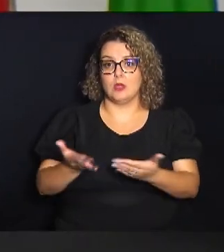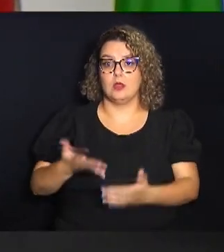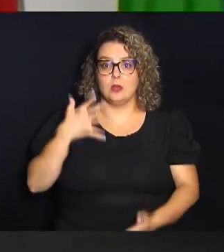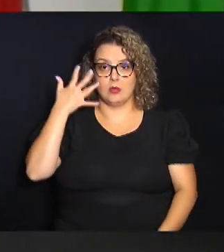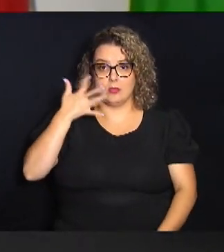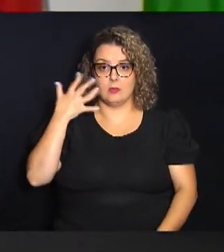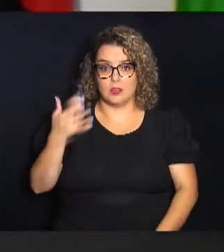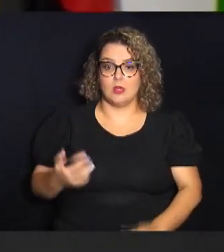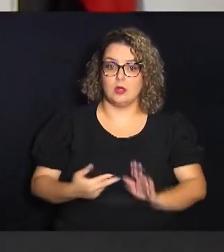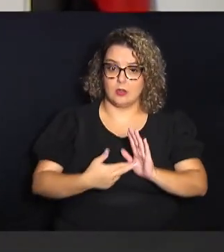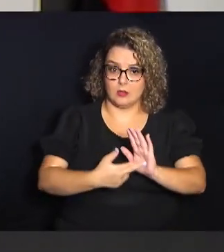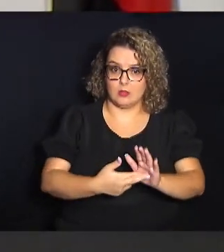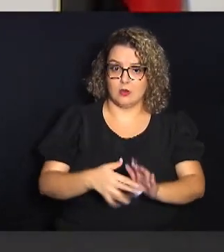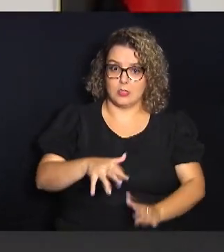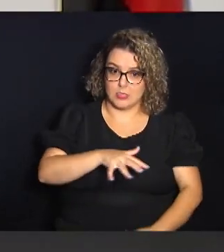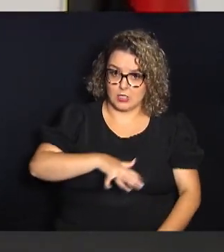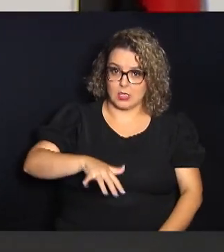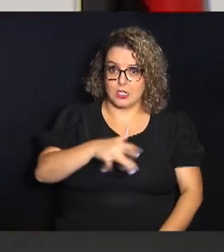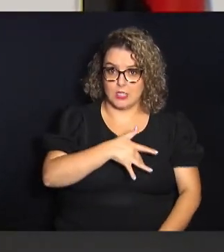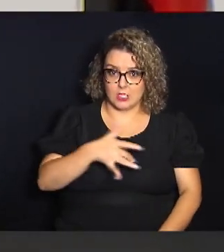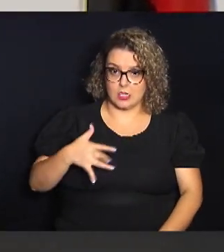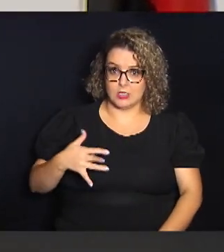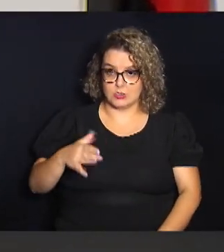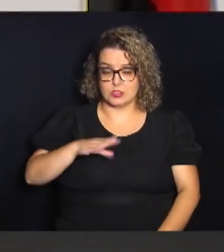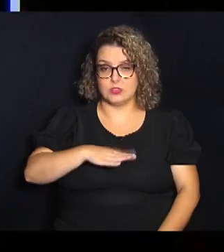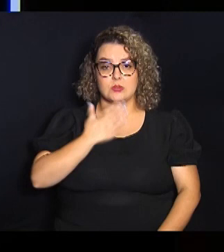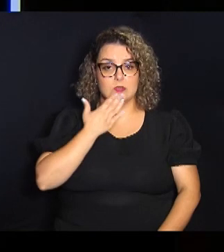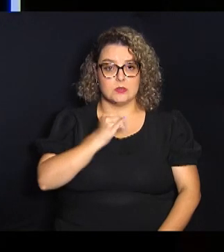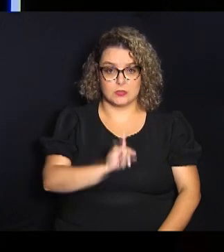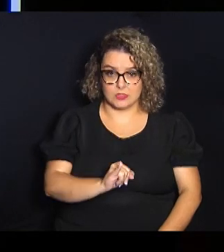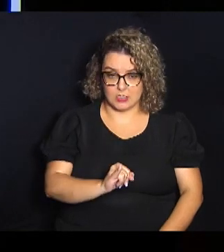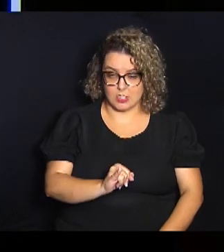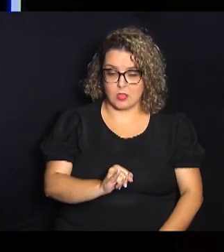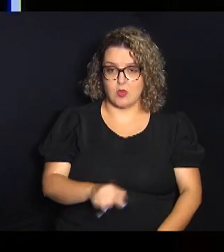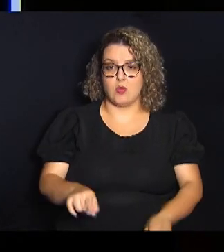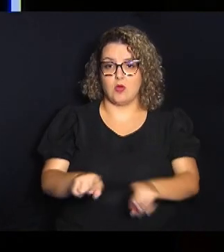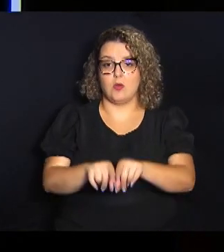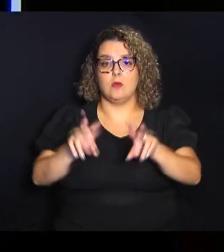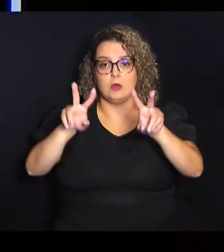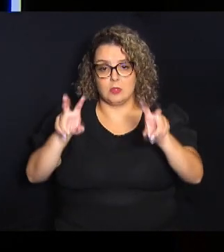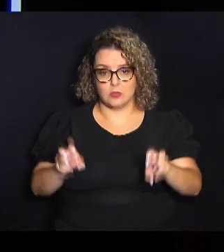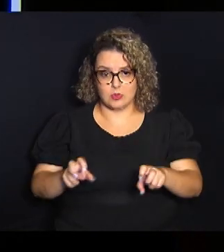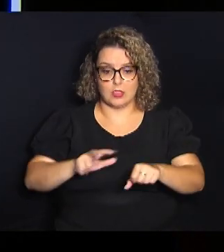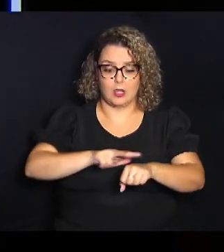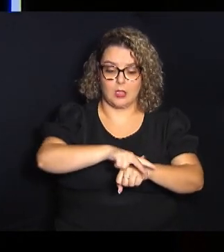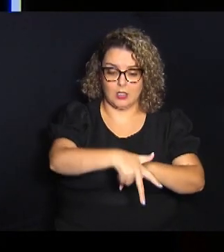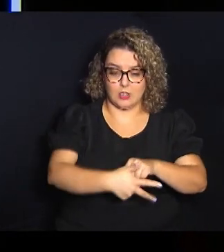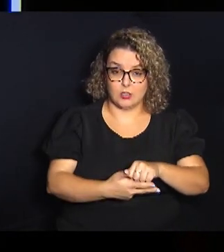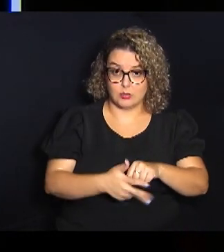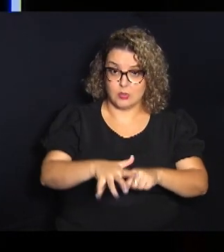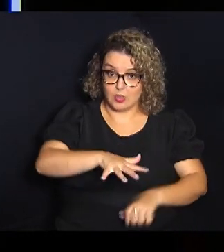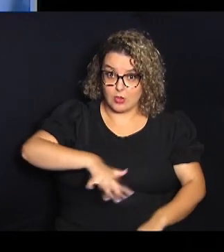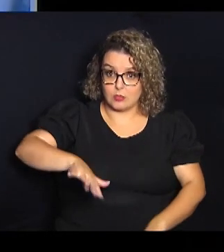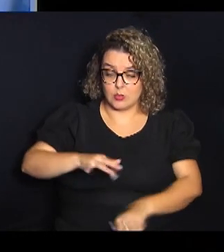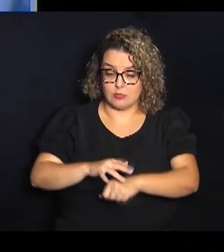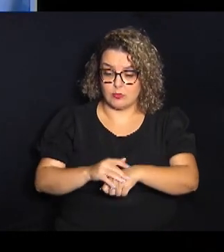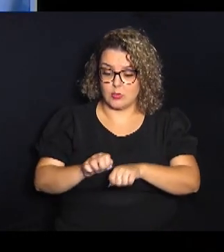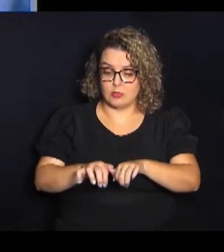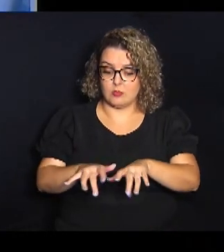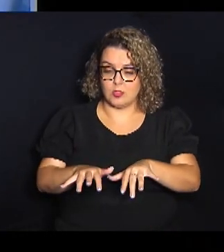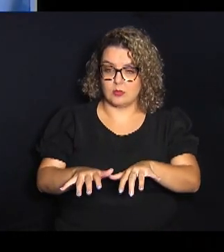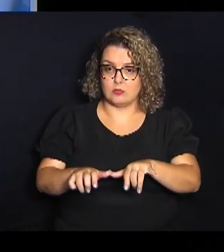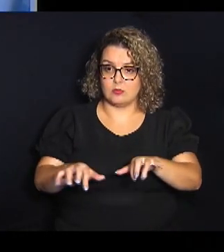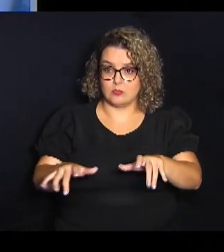com representantes da área da saúde da cidade de Indaiatuba com o tema Dengue, cenário epidemiológico atual